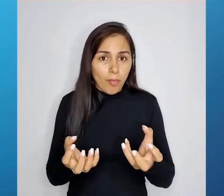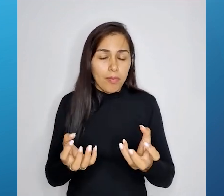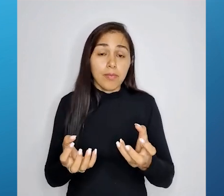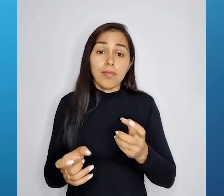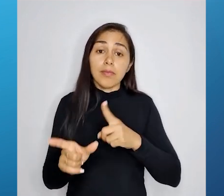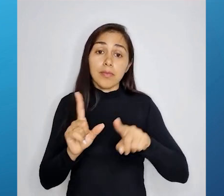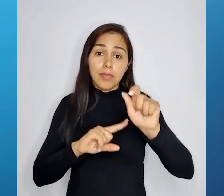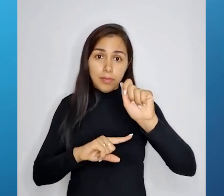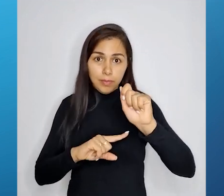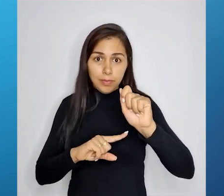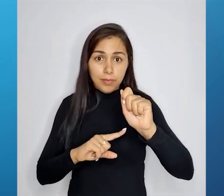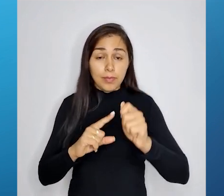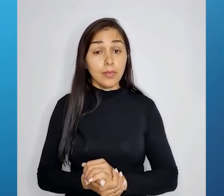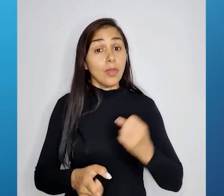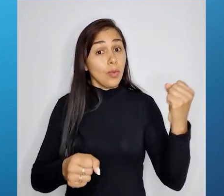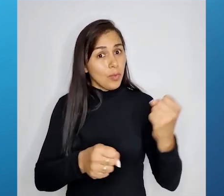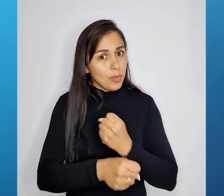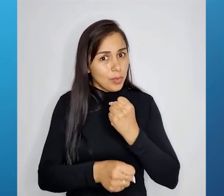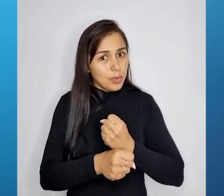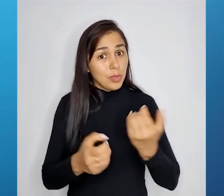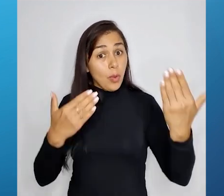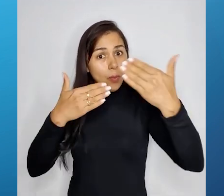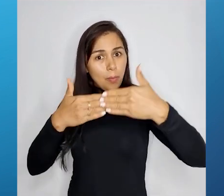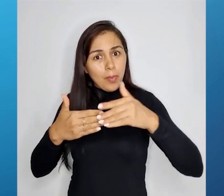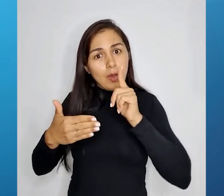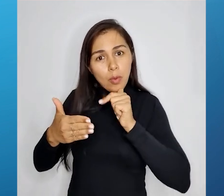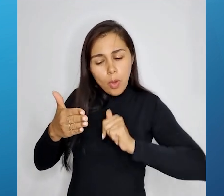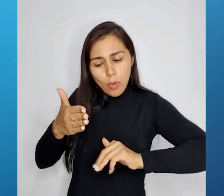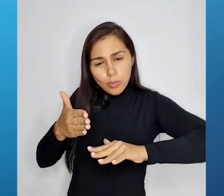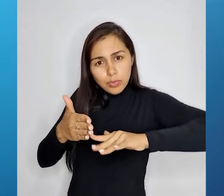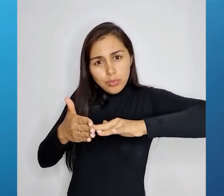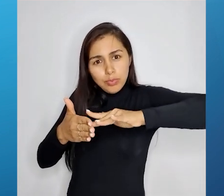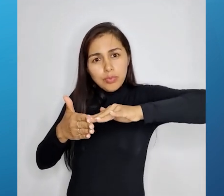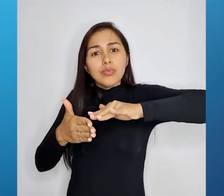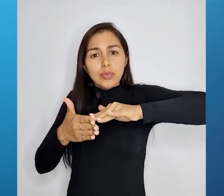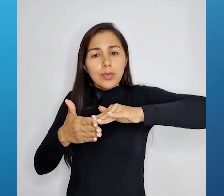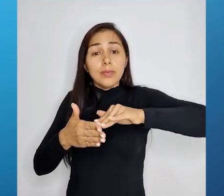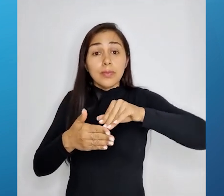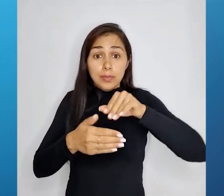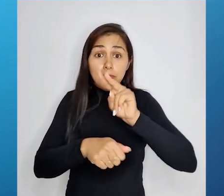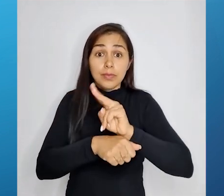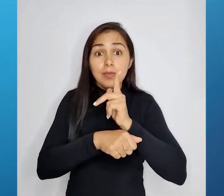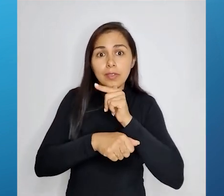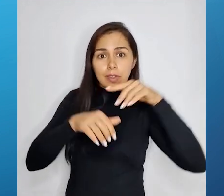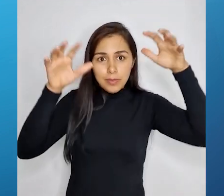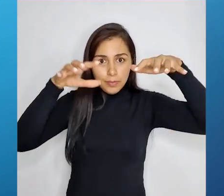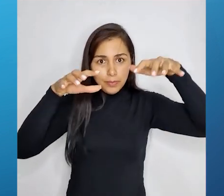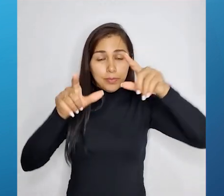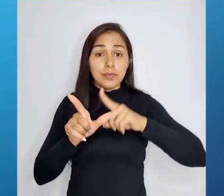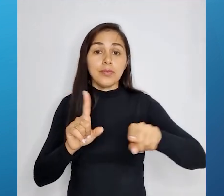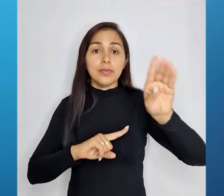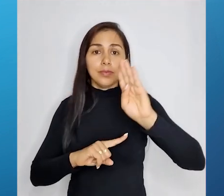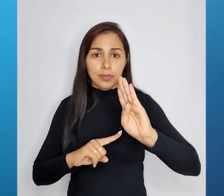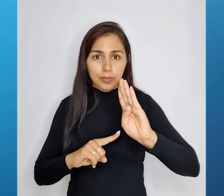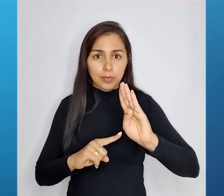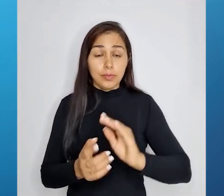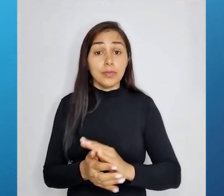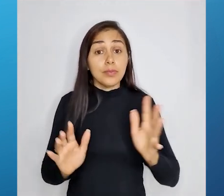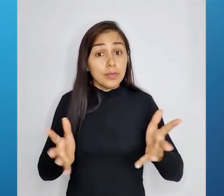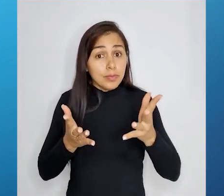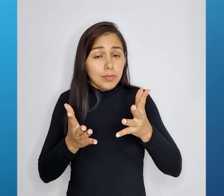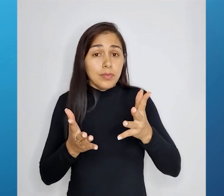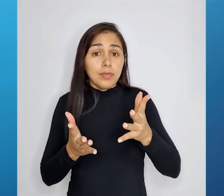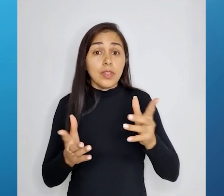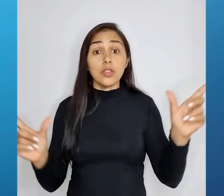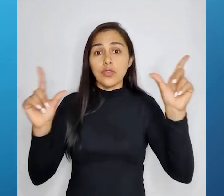Letra A. Construindo mais barragens para armazenar água da chuva? Letra B. Promovendo o desperdício de água